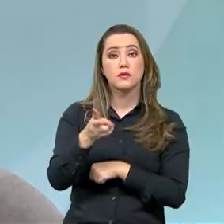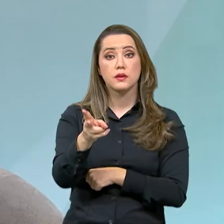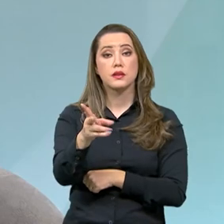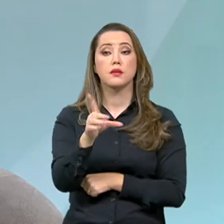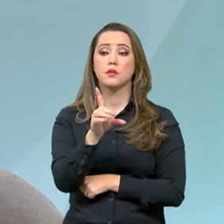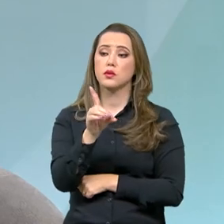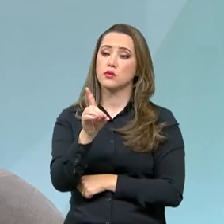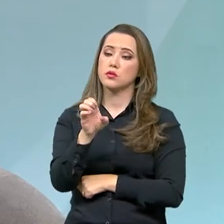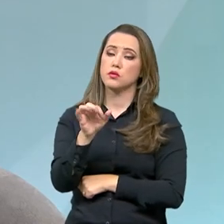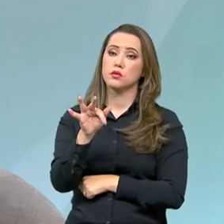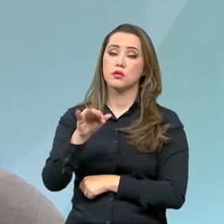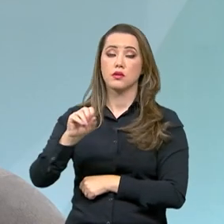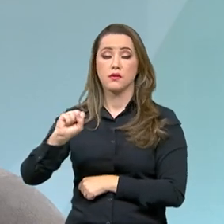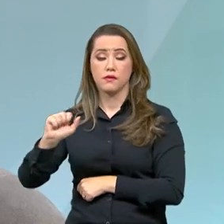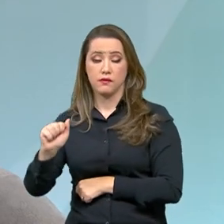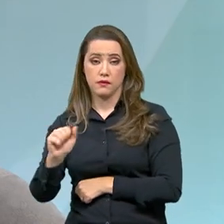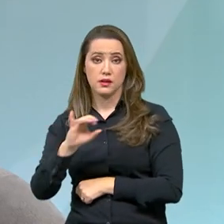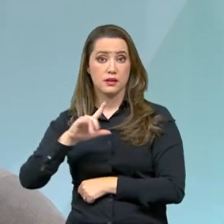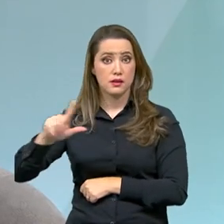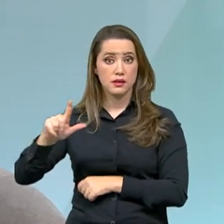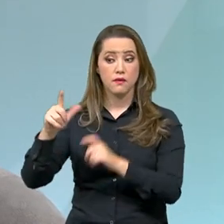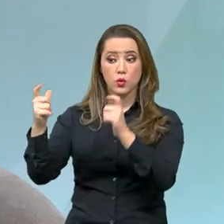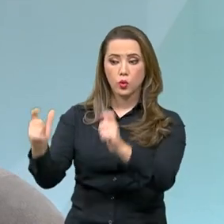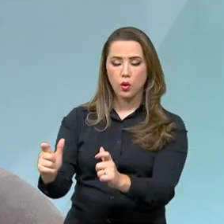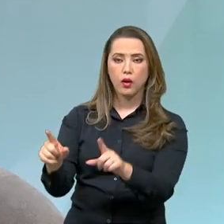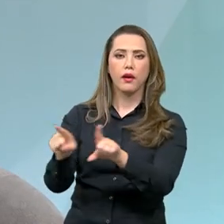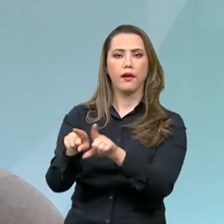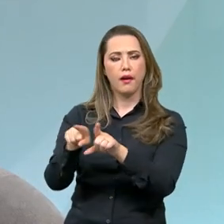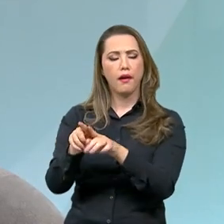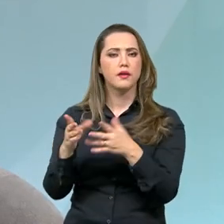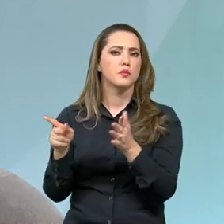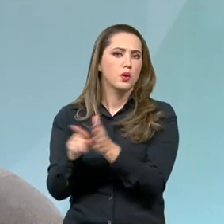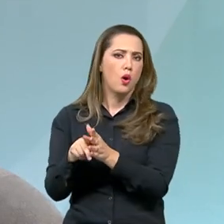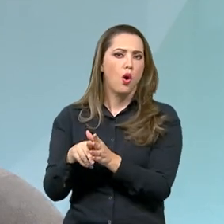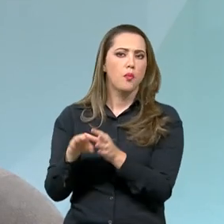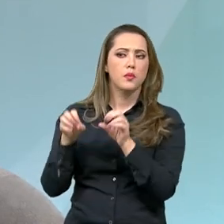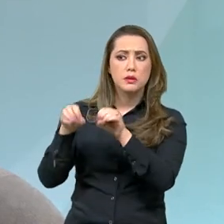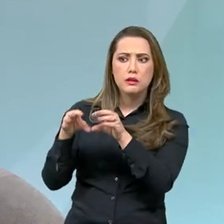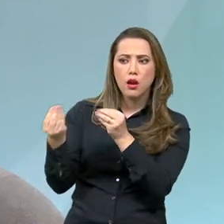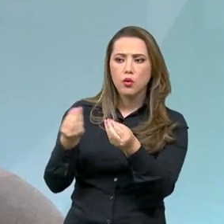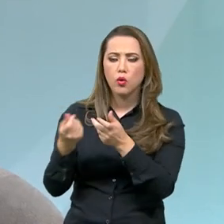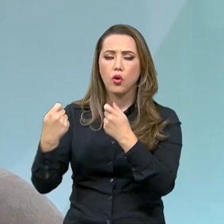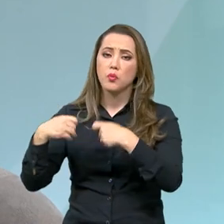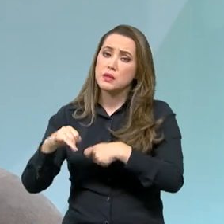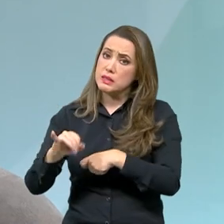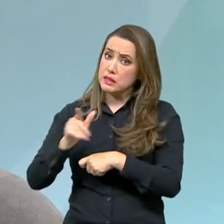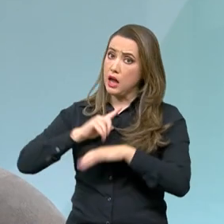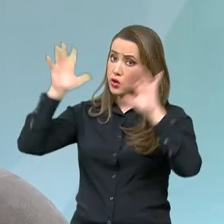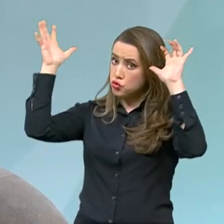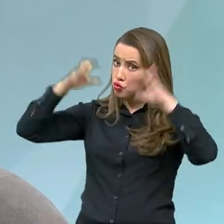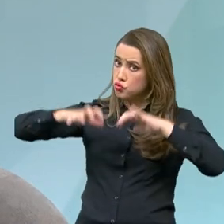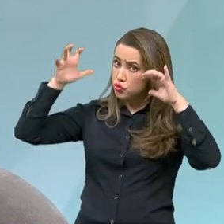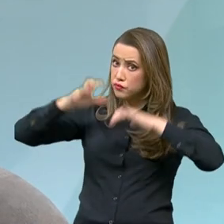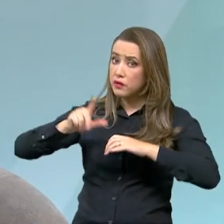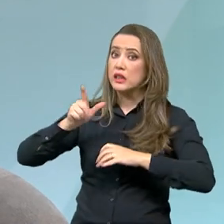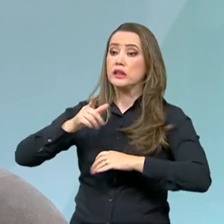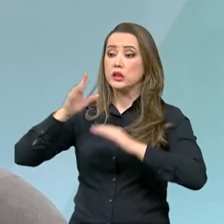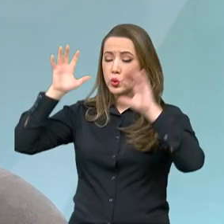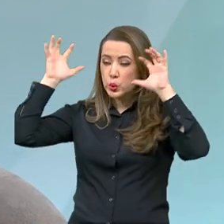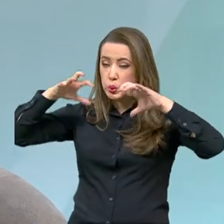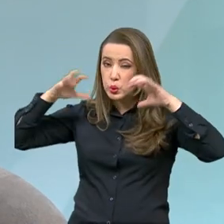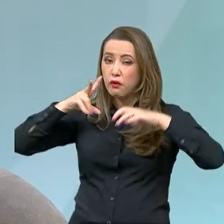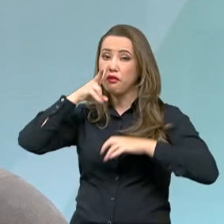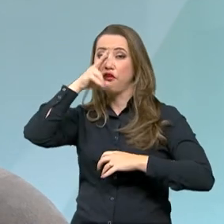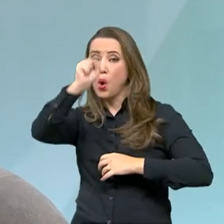municipais, dando orientação de como proceder caso as chuvas previstas para os meses posteriores